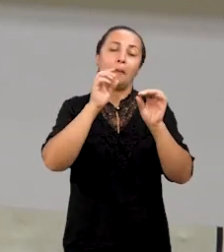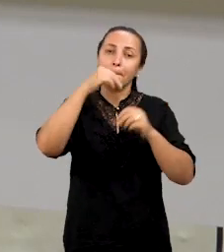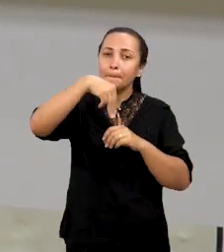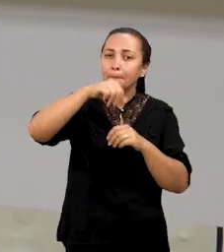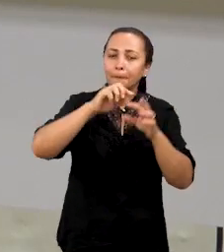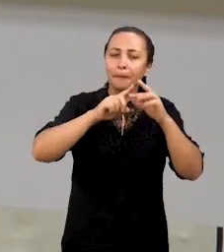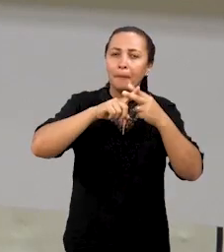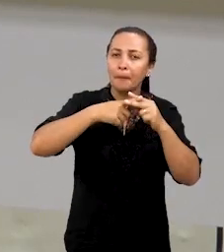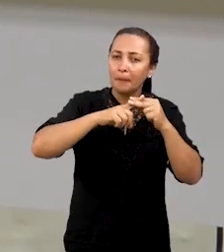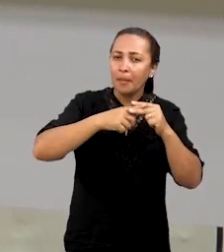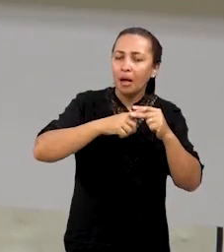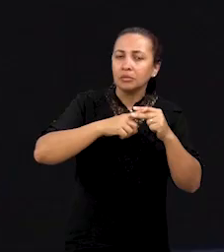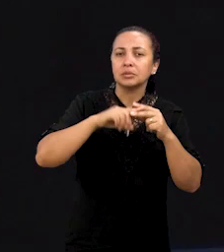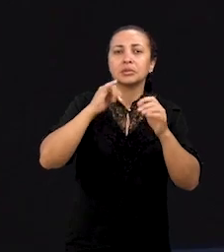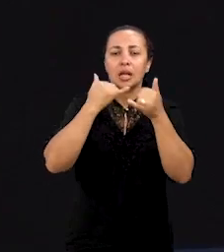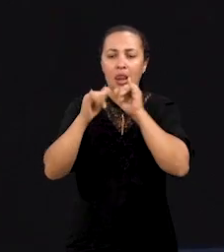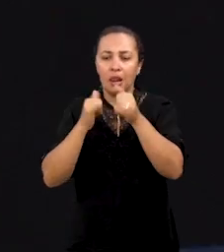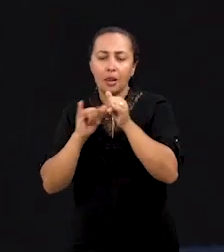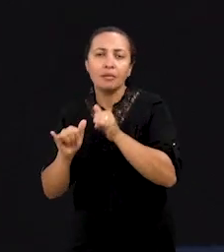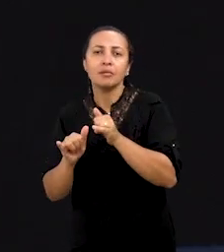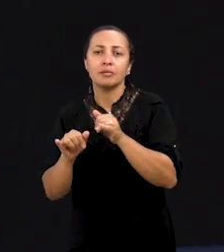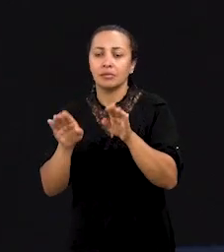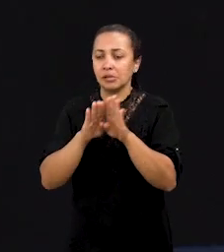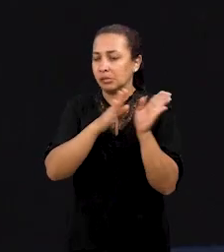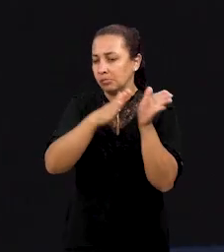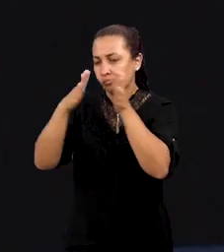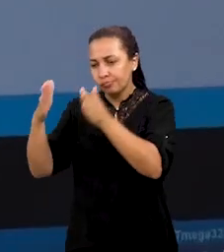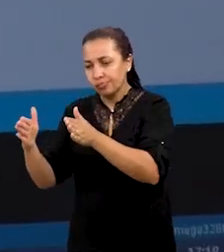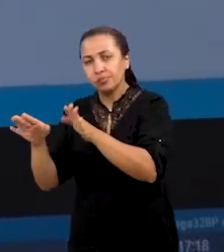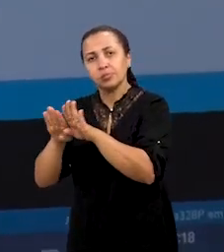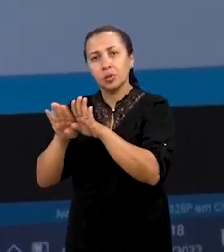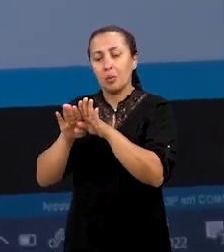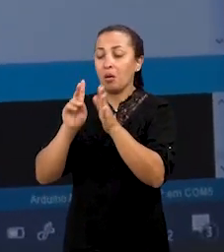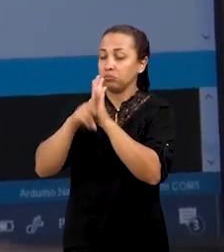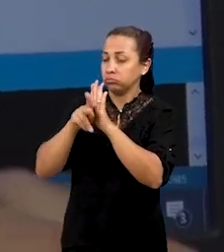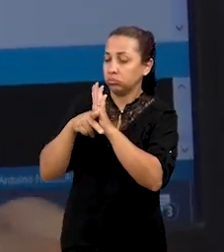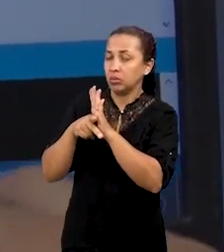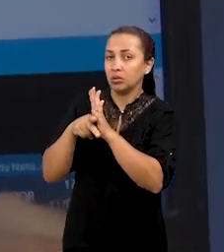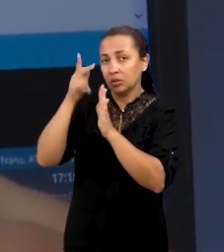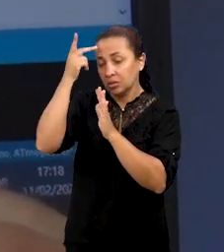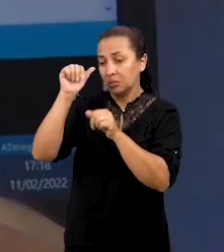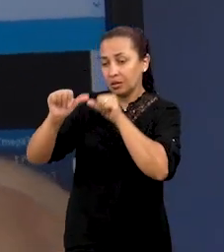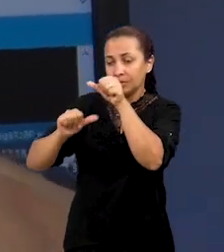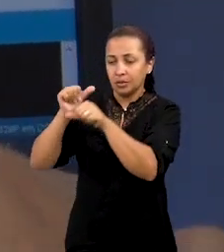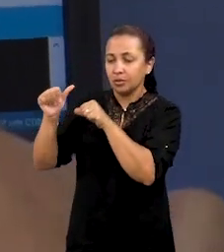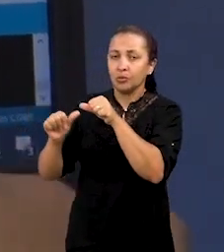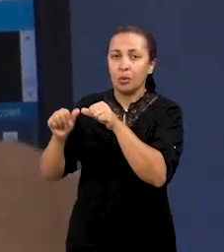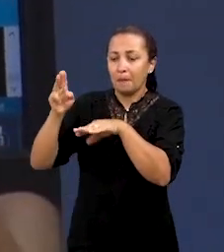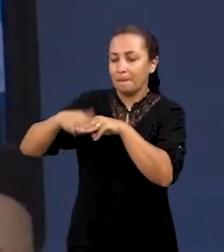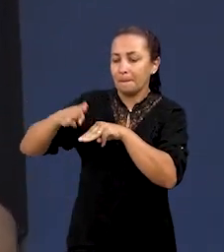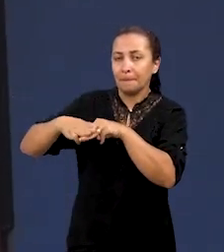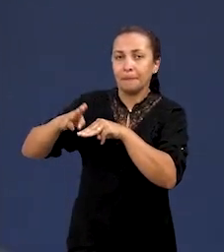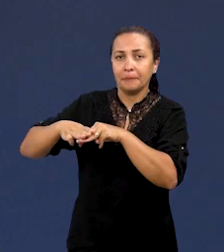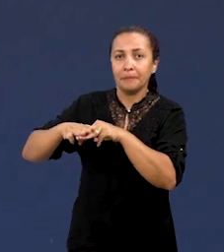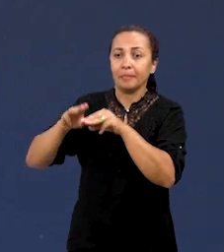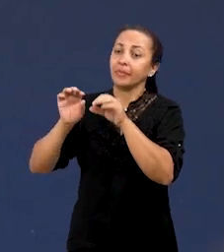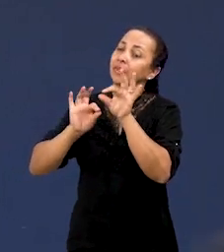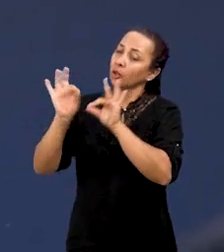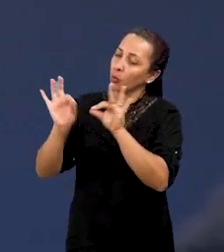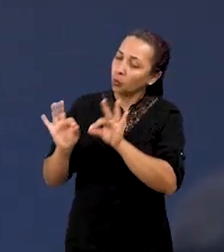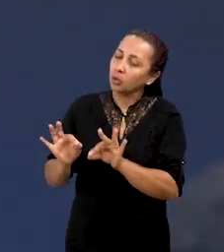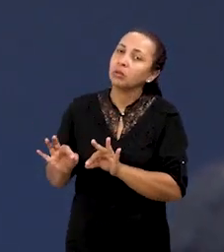um projeto de circuitos elétricos e, paralelamente a isso, um projeto para o desenvolvimento matemático da programação.